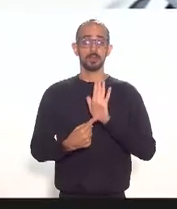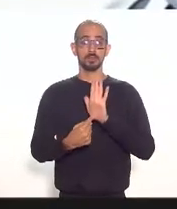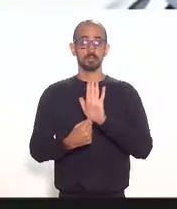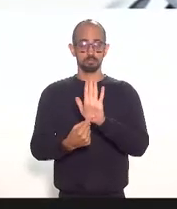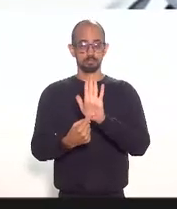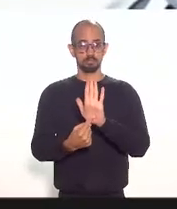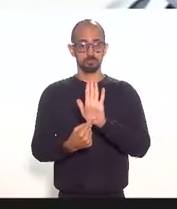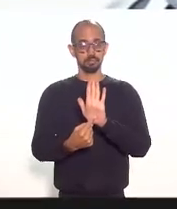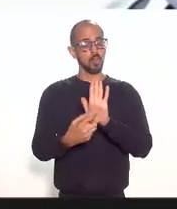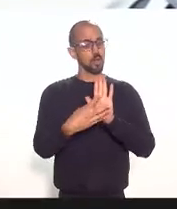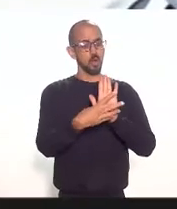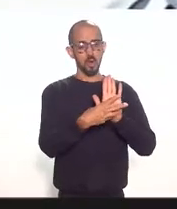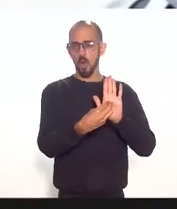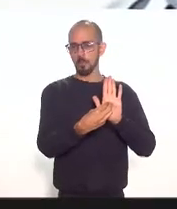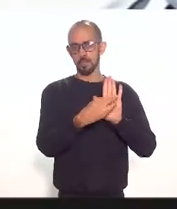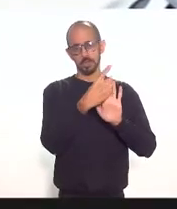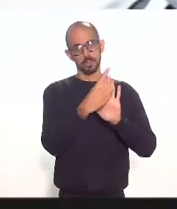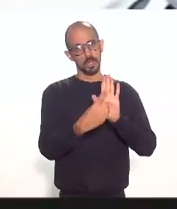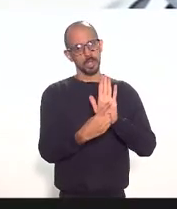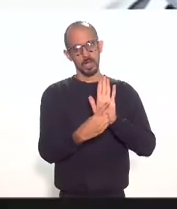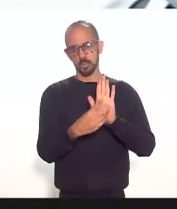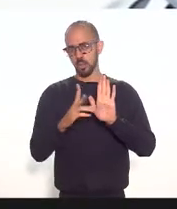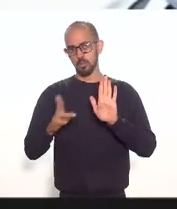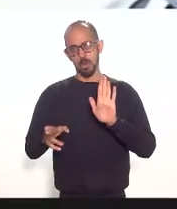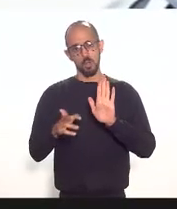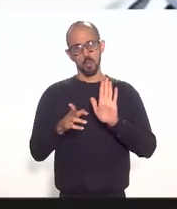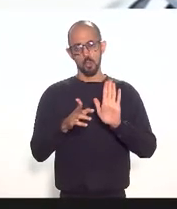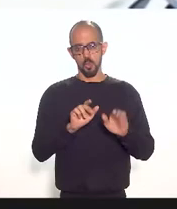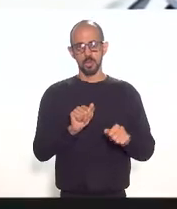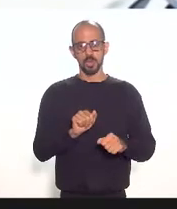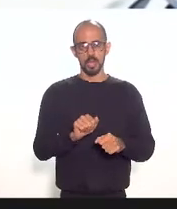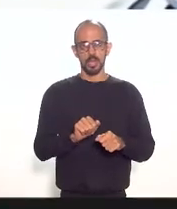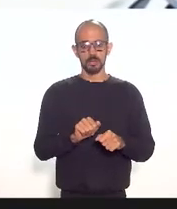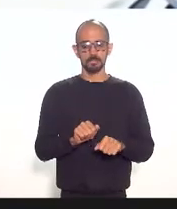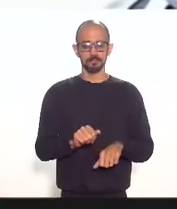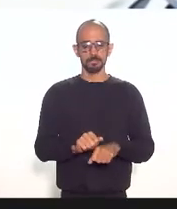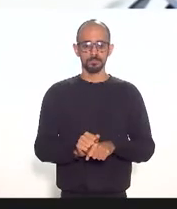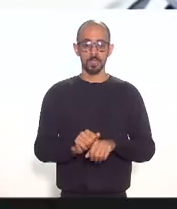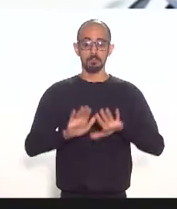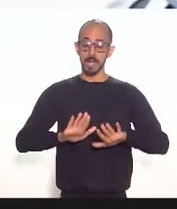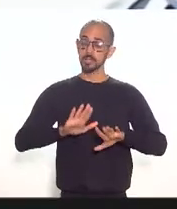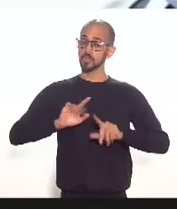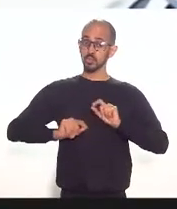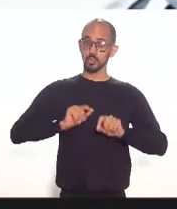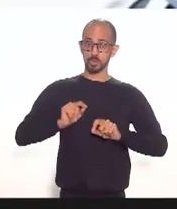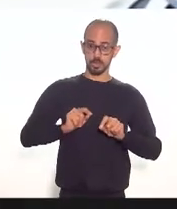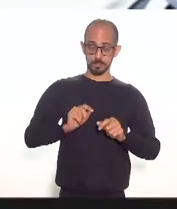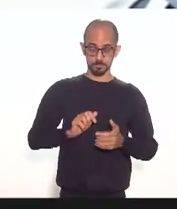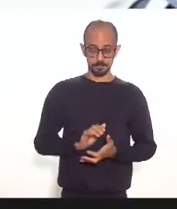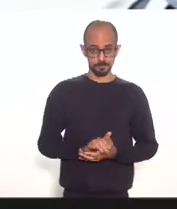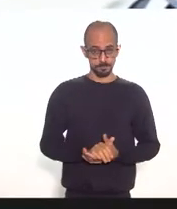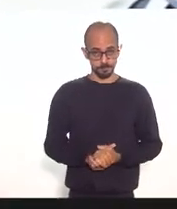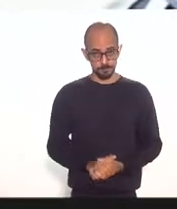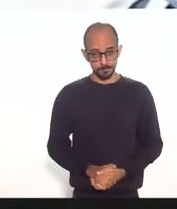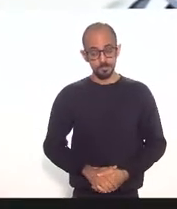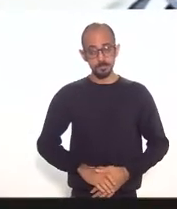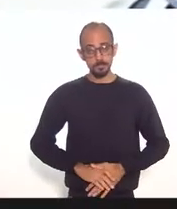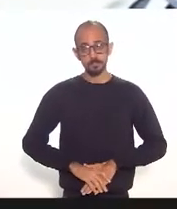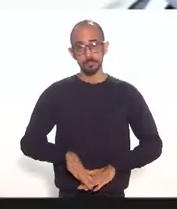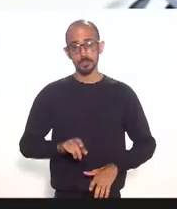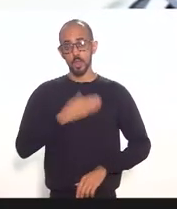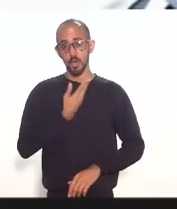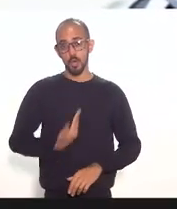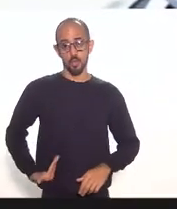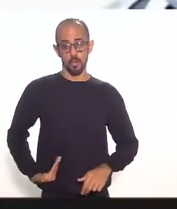cópia do decreto para depois ser discutido, emendado e etc. Mas o